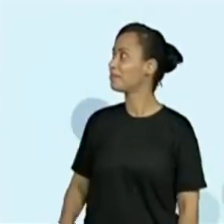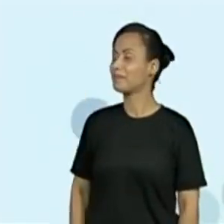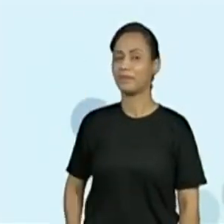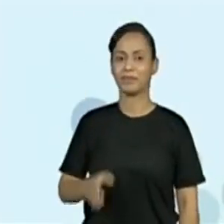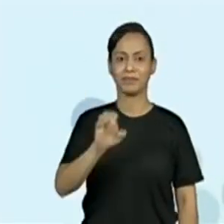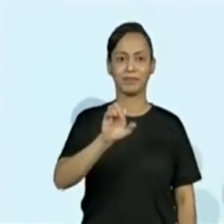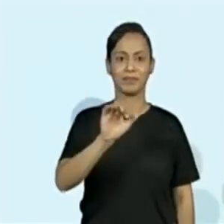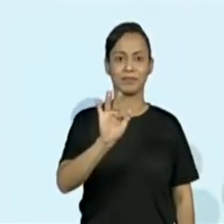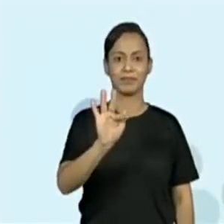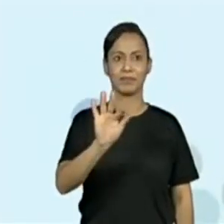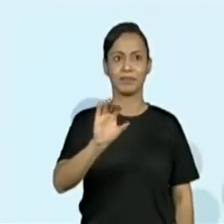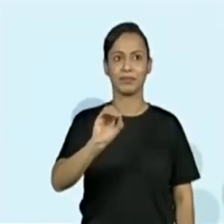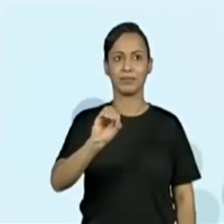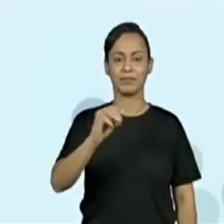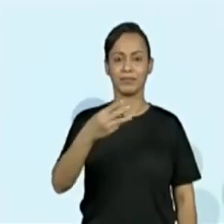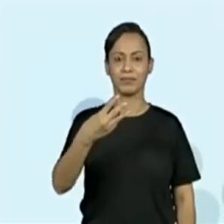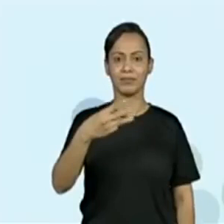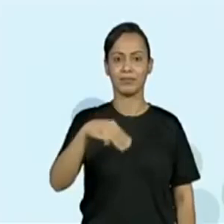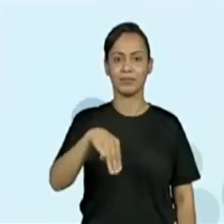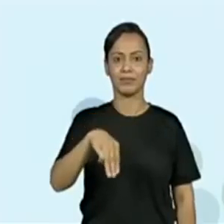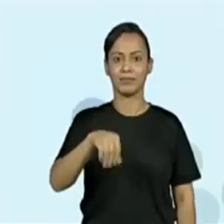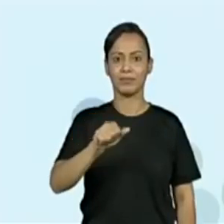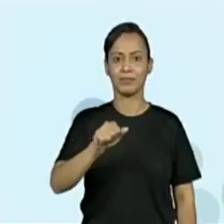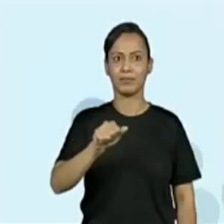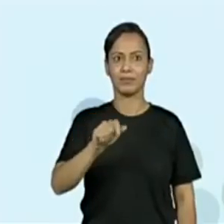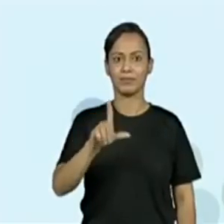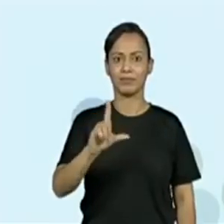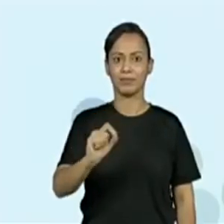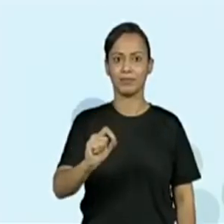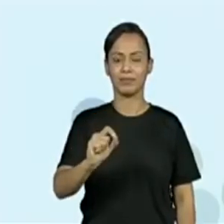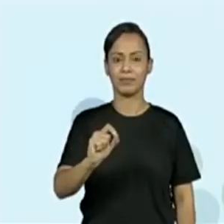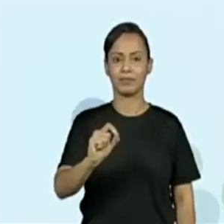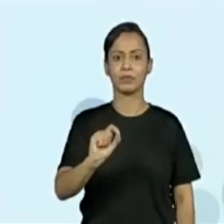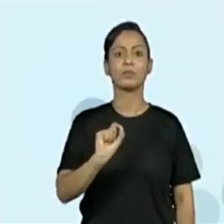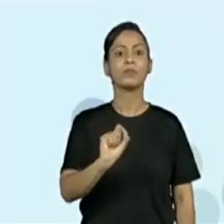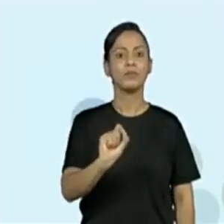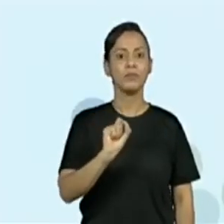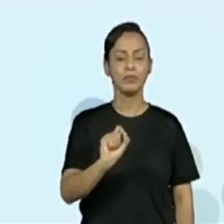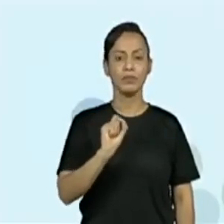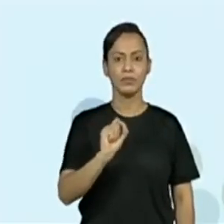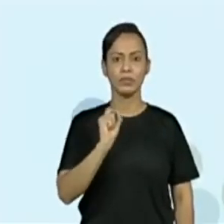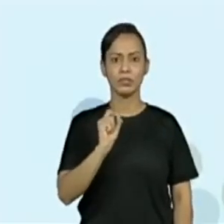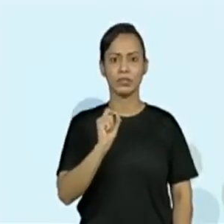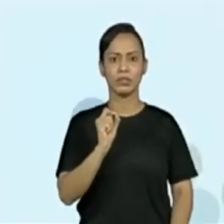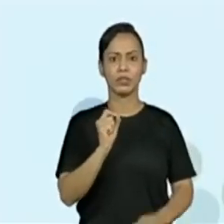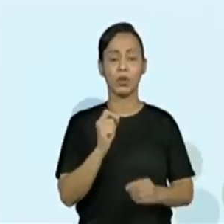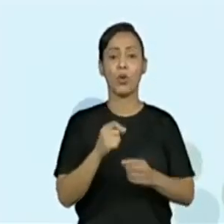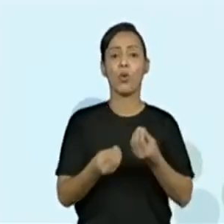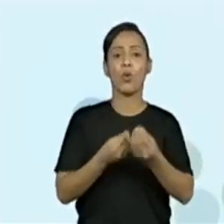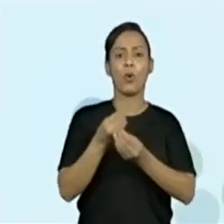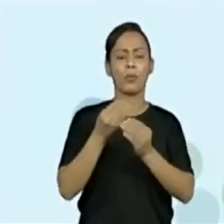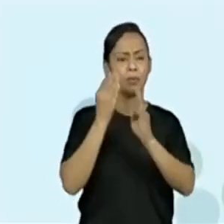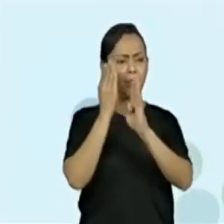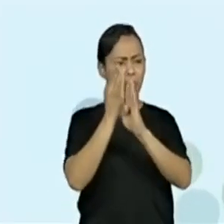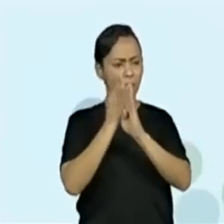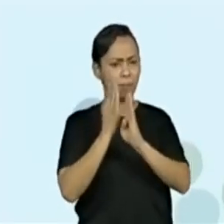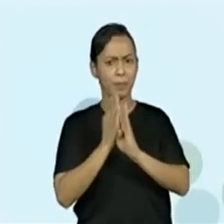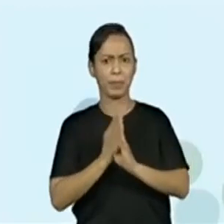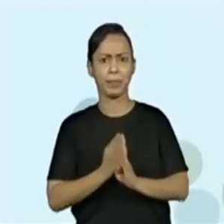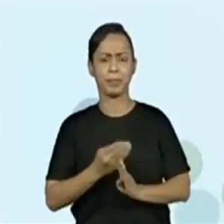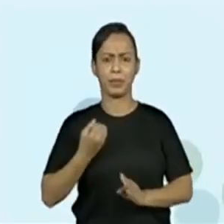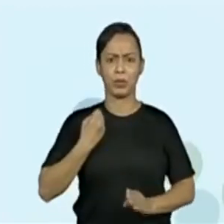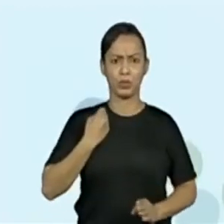EF-03-MA-10. Identificar regularidades em sequências ordenadas